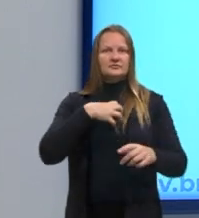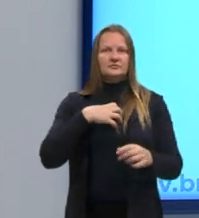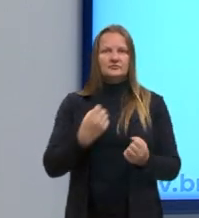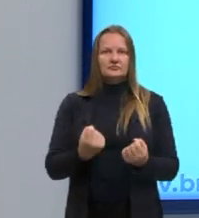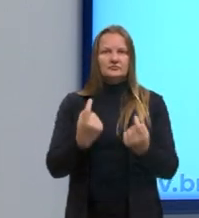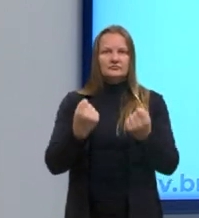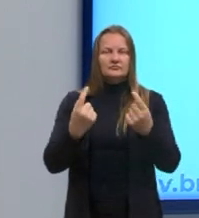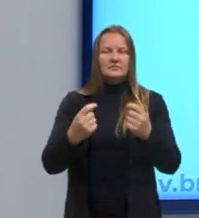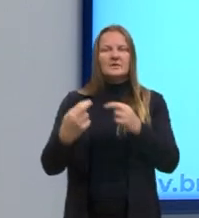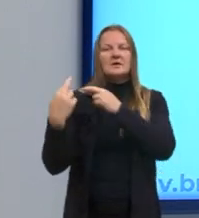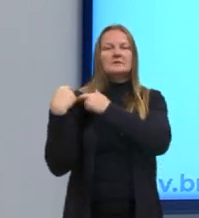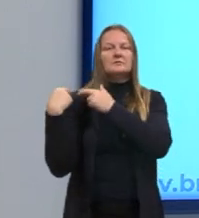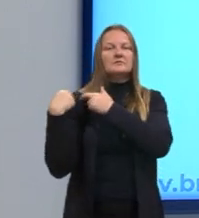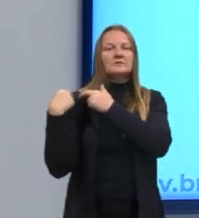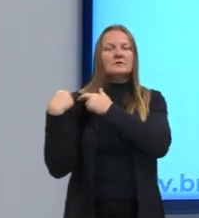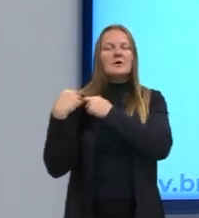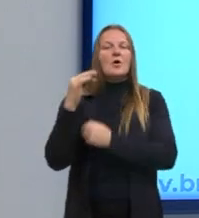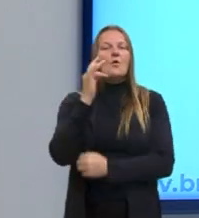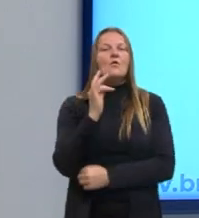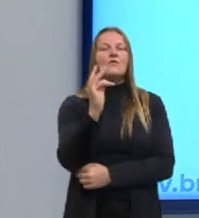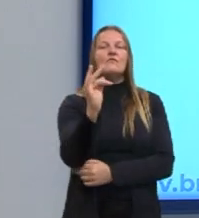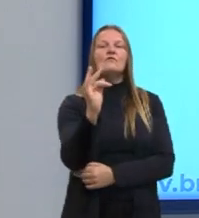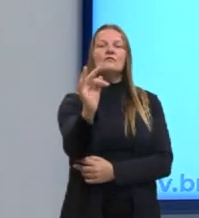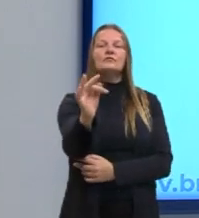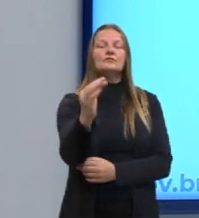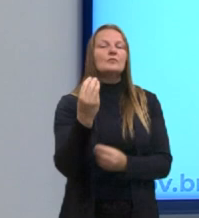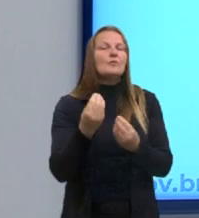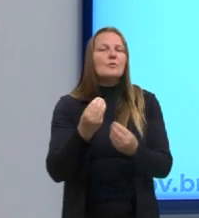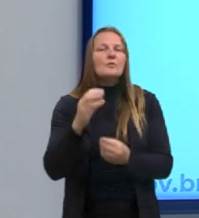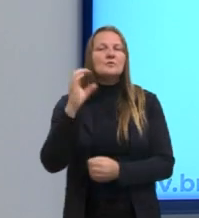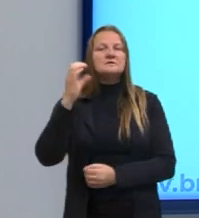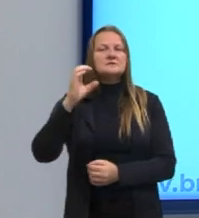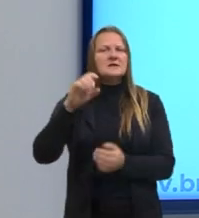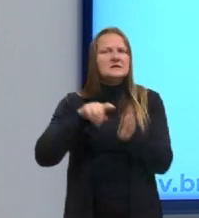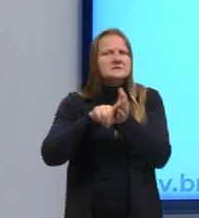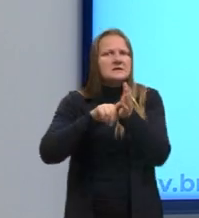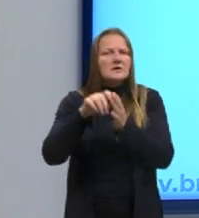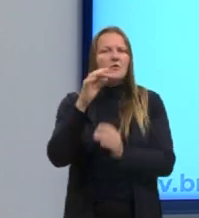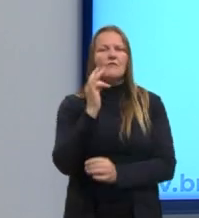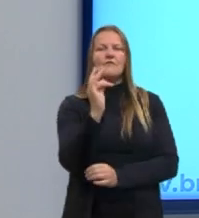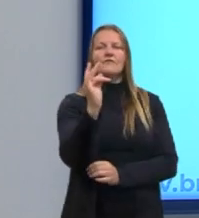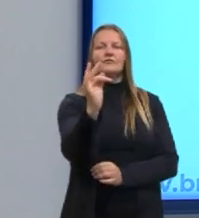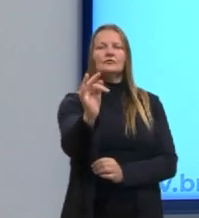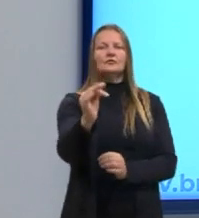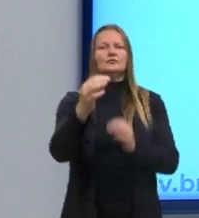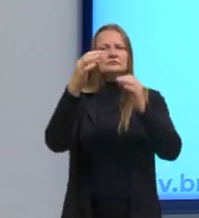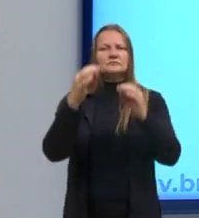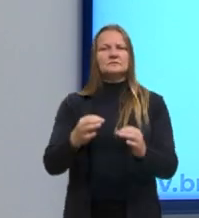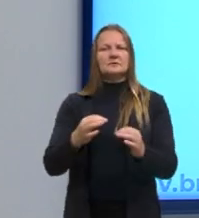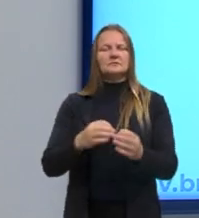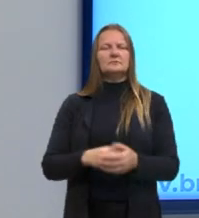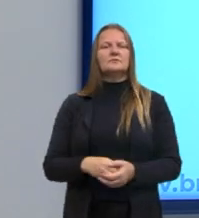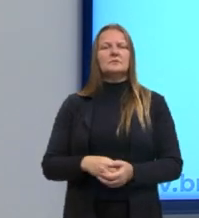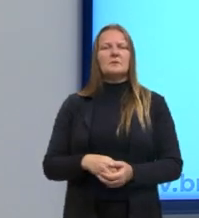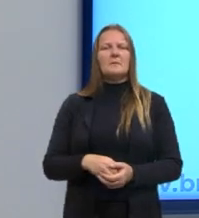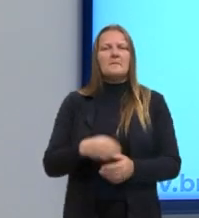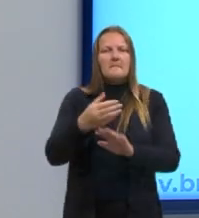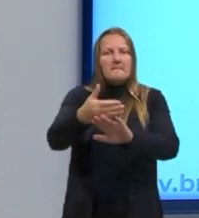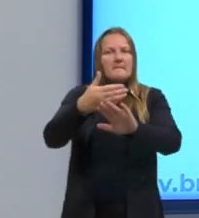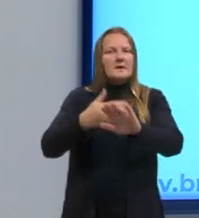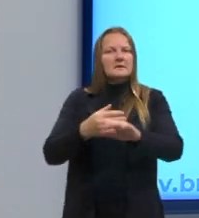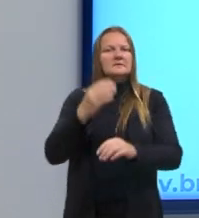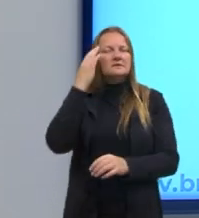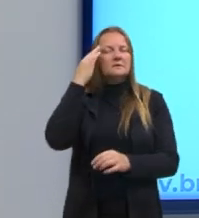A responsabilização pelo futuro, agora prever. A ciência vai trazer isso. Prever para prover. Articulação entre